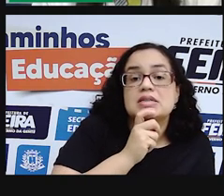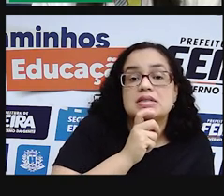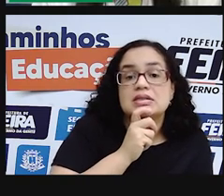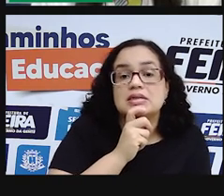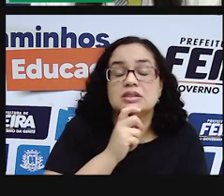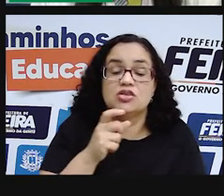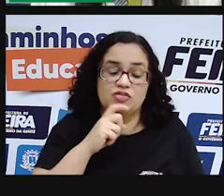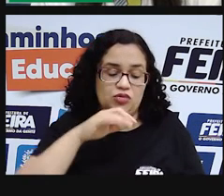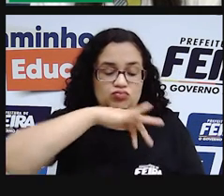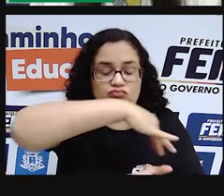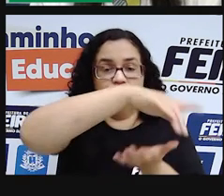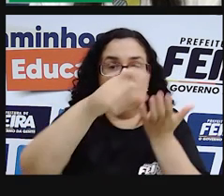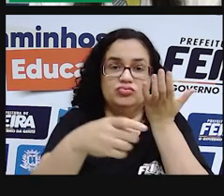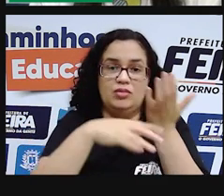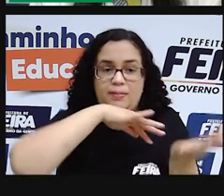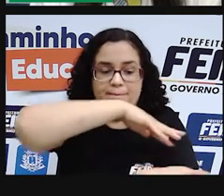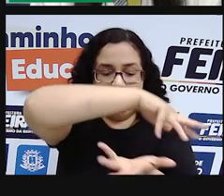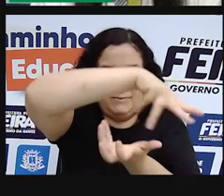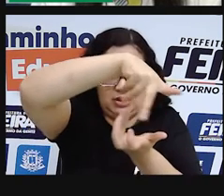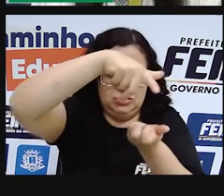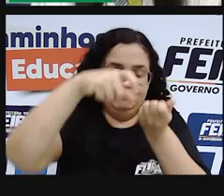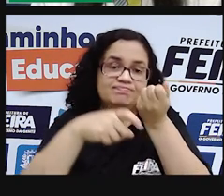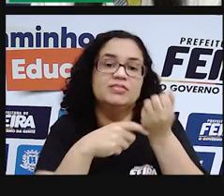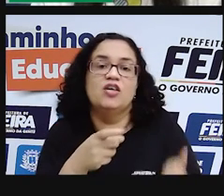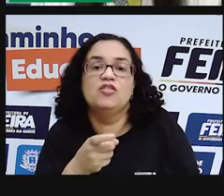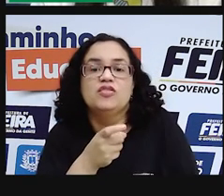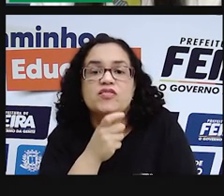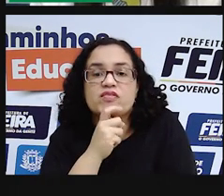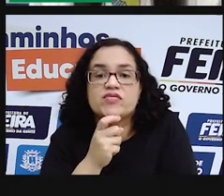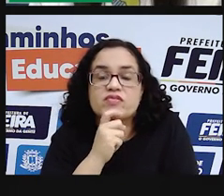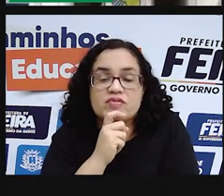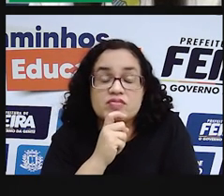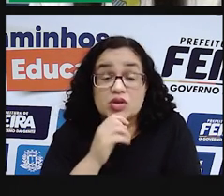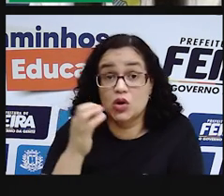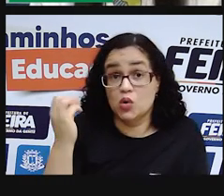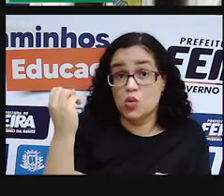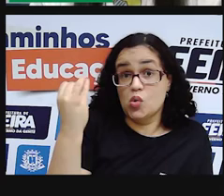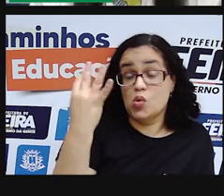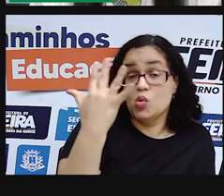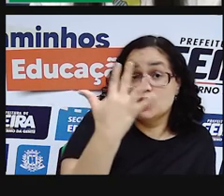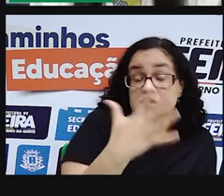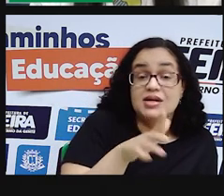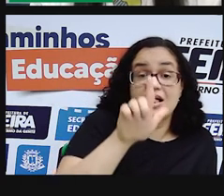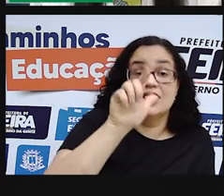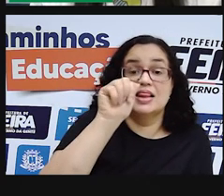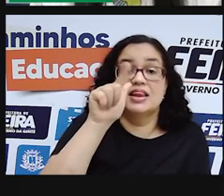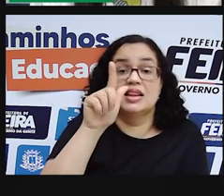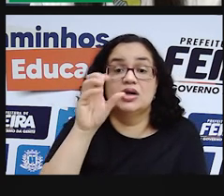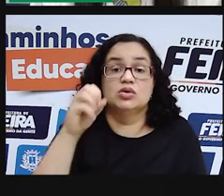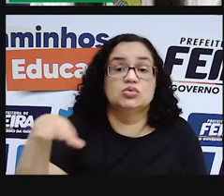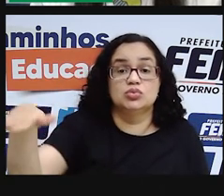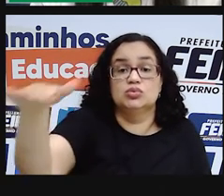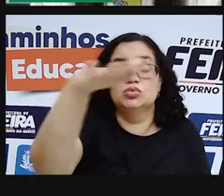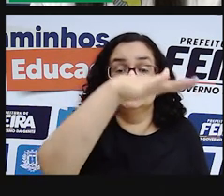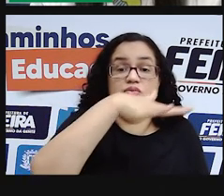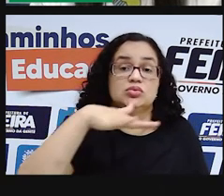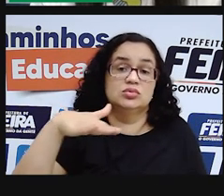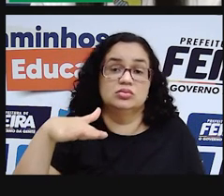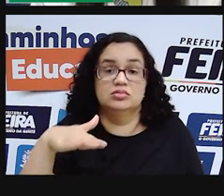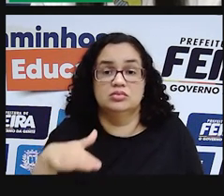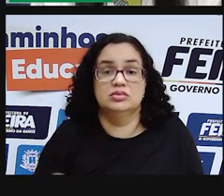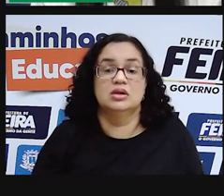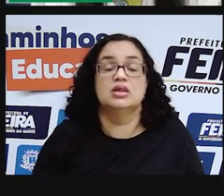na Antártica. E é muito interessante observar que uma grande quantidade de lagos está situado lá